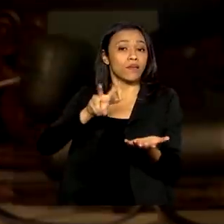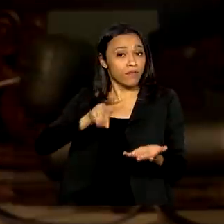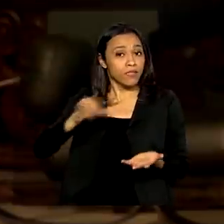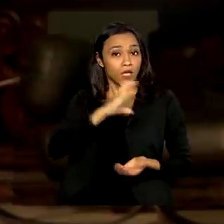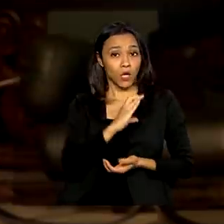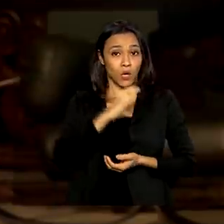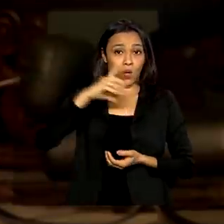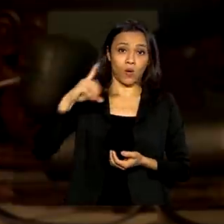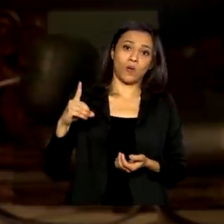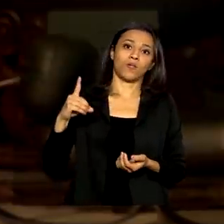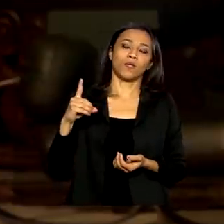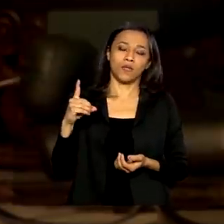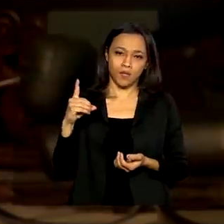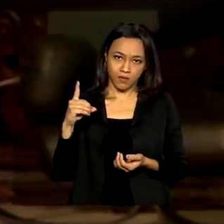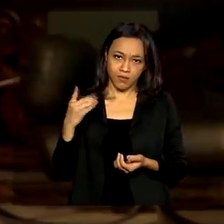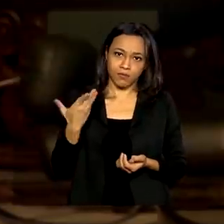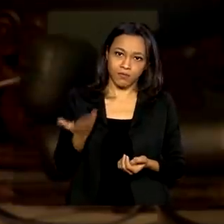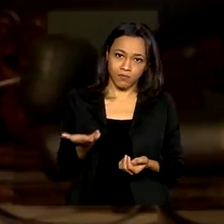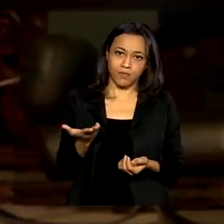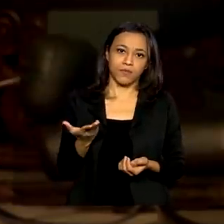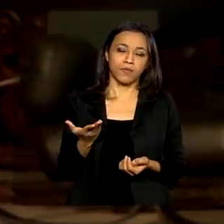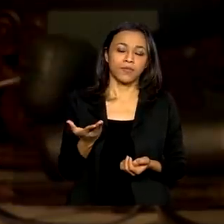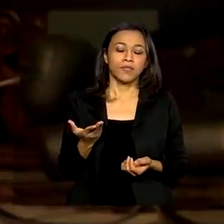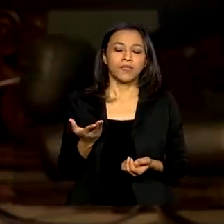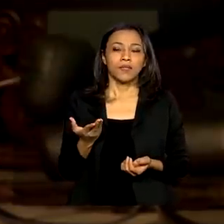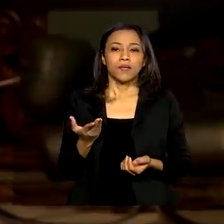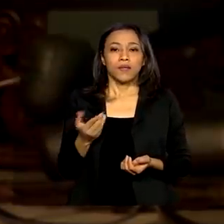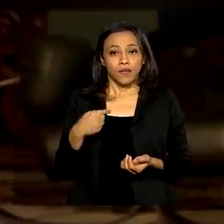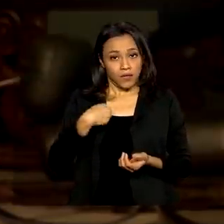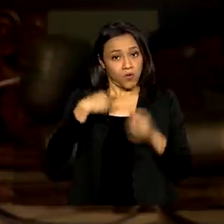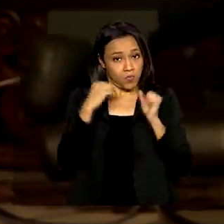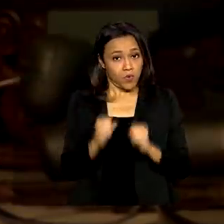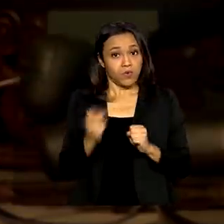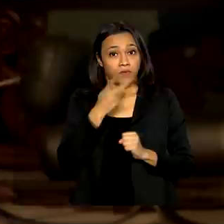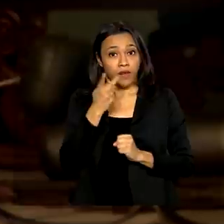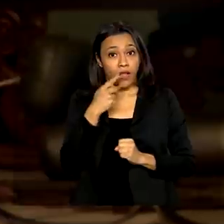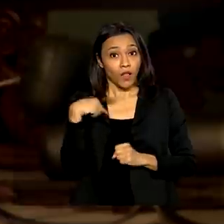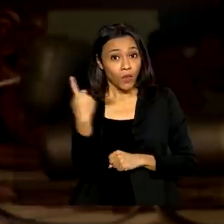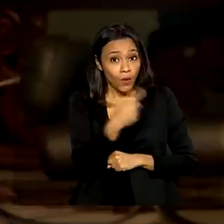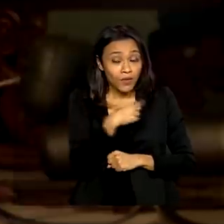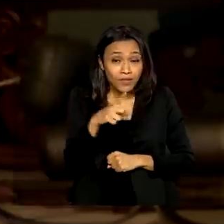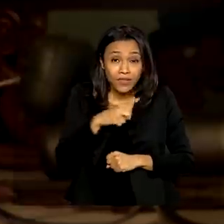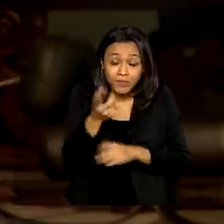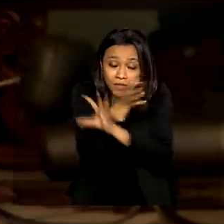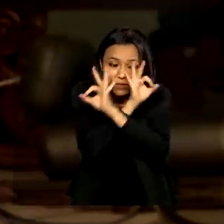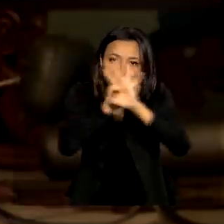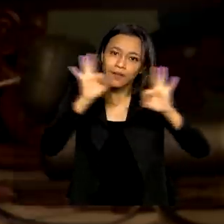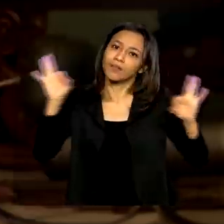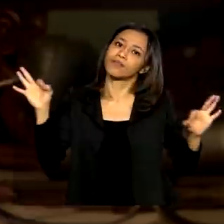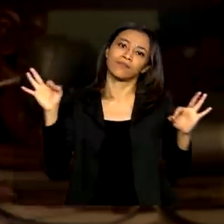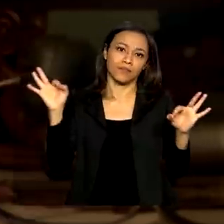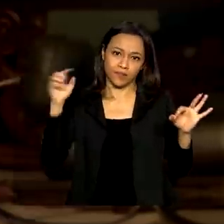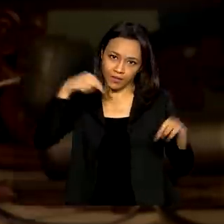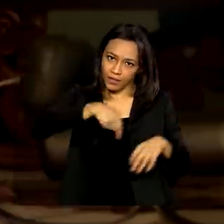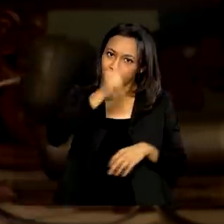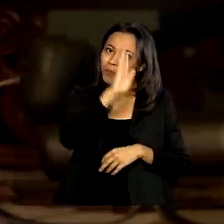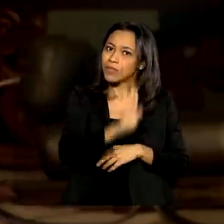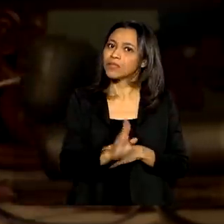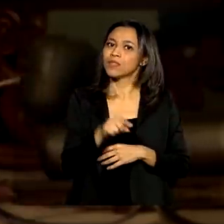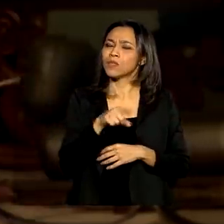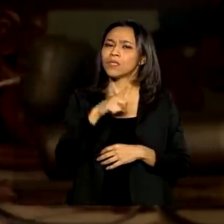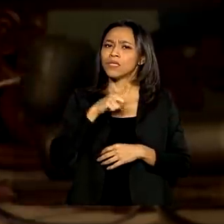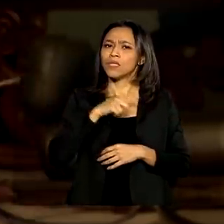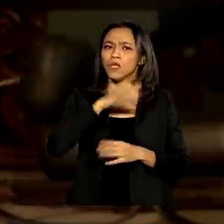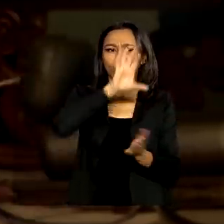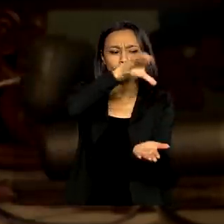espacial e o comando da aeronáutica. E eu posso dizer o seguinte, nós temos condições excelentes de ter aqui no Brasil um